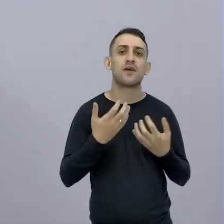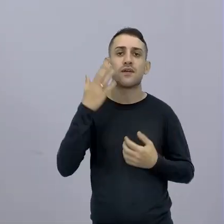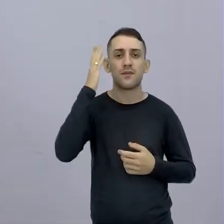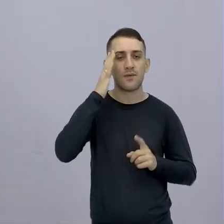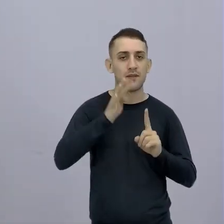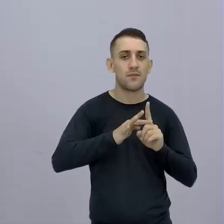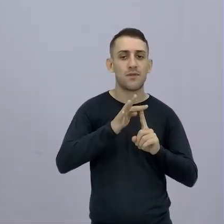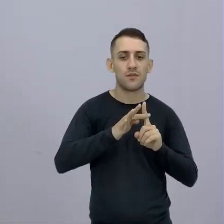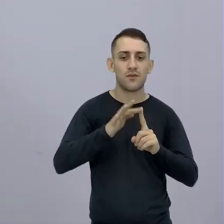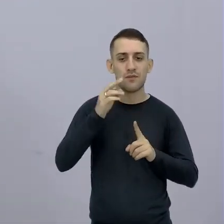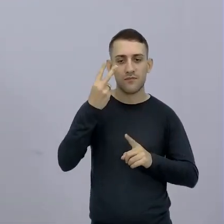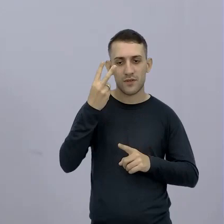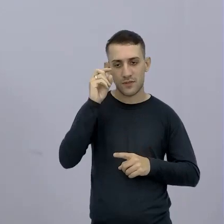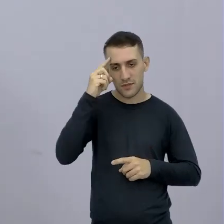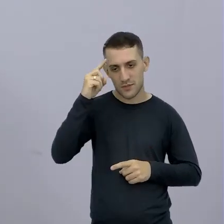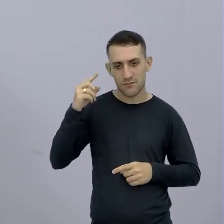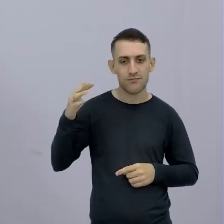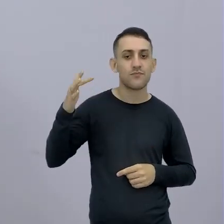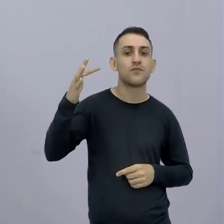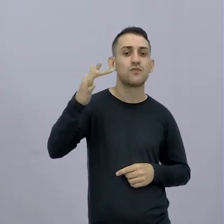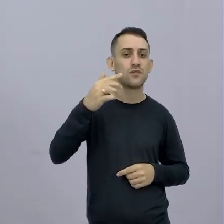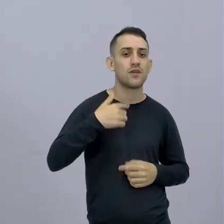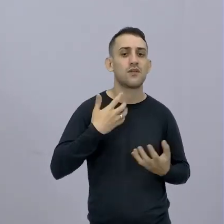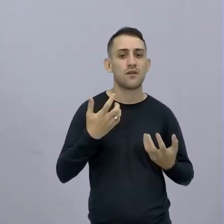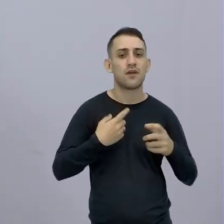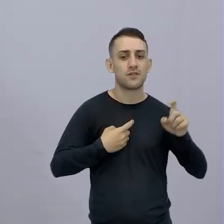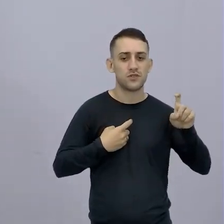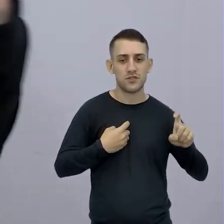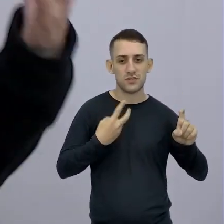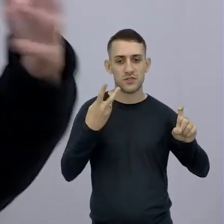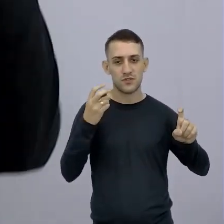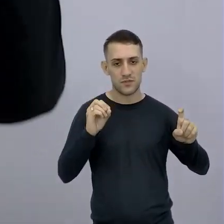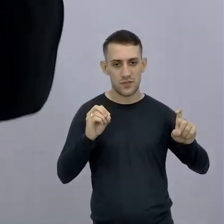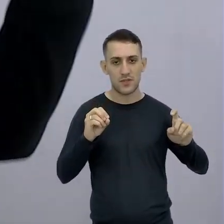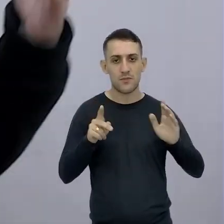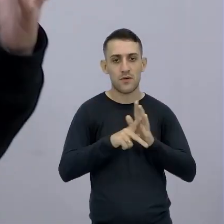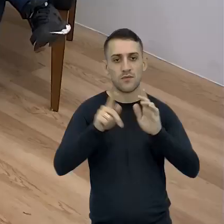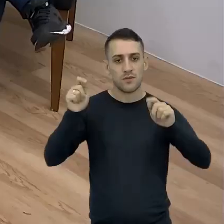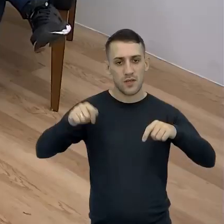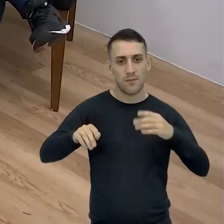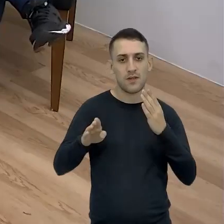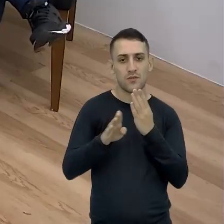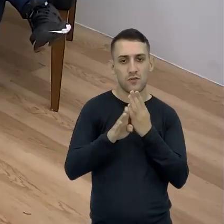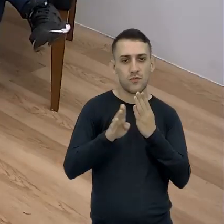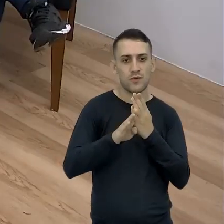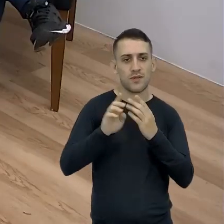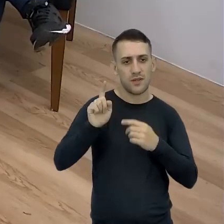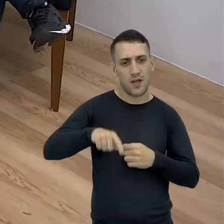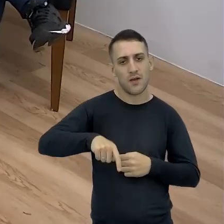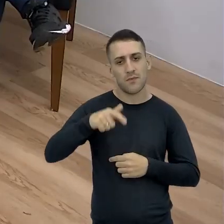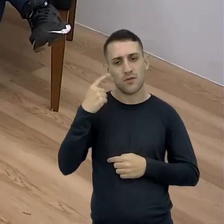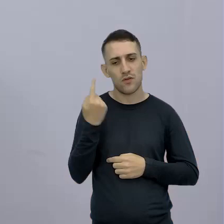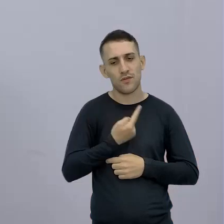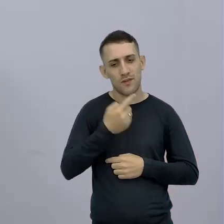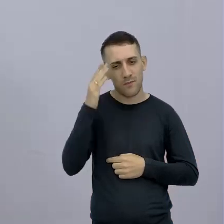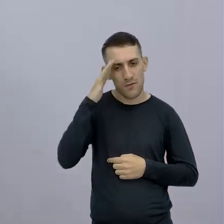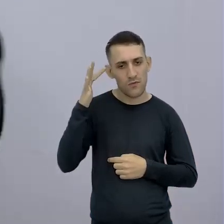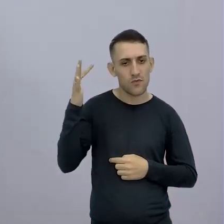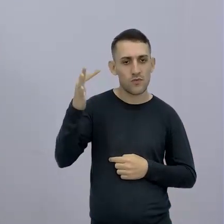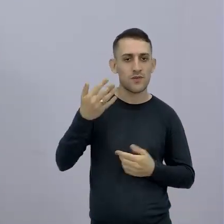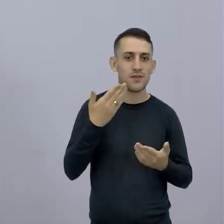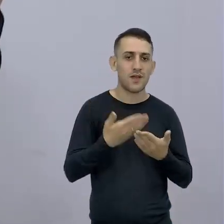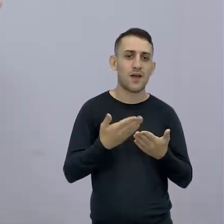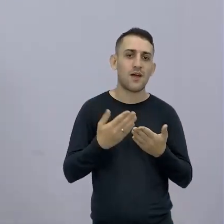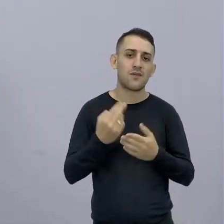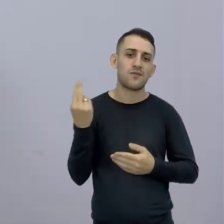Se eu sei lá o modelo Coloco lá o X Valendo 20 Que é o dia E descubro Uma previsão Então é para prever o futuro E nas minhas aulas Eu não